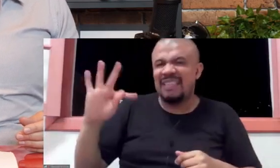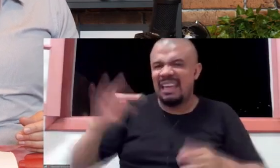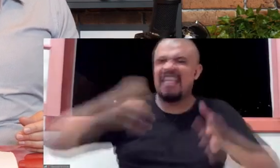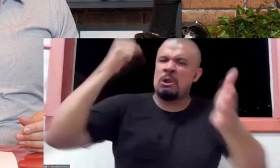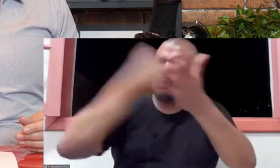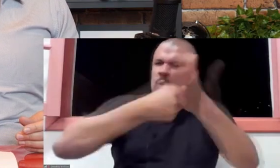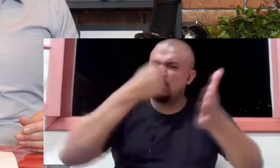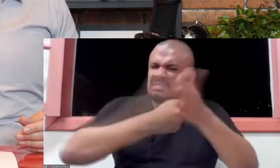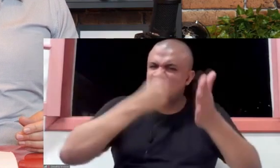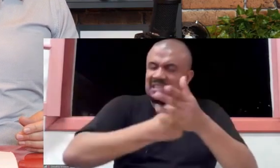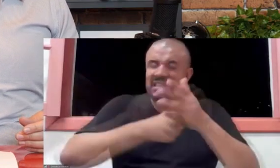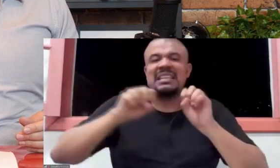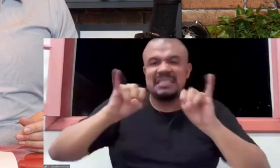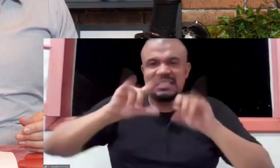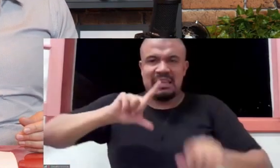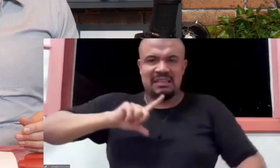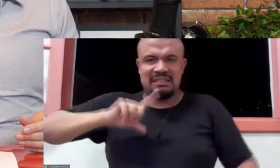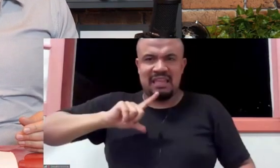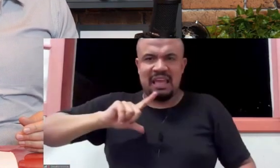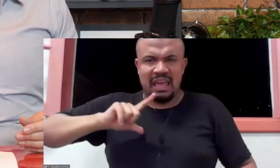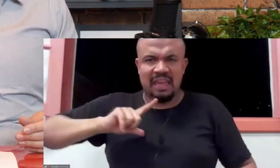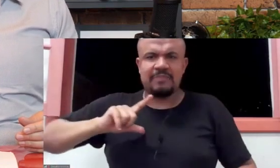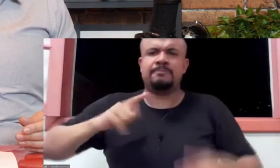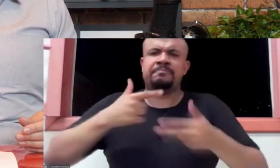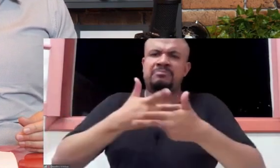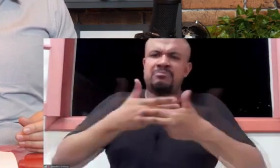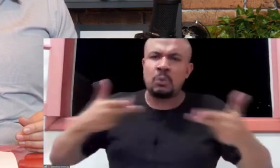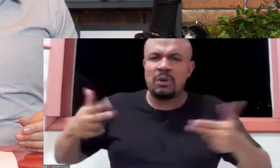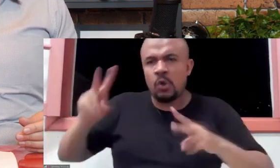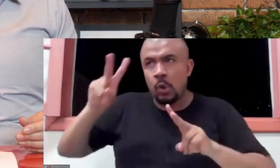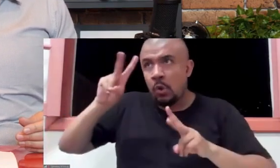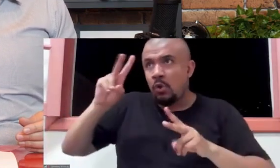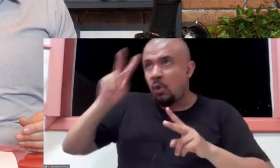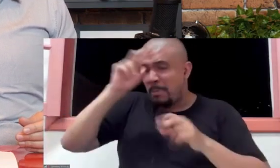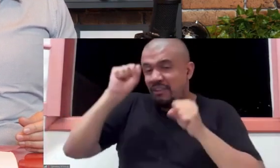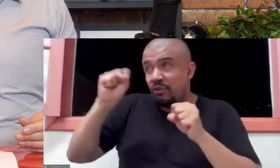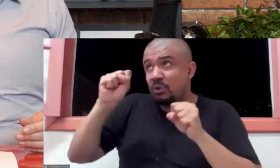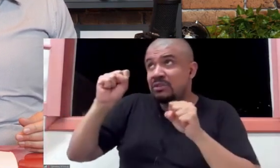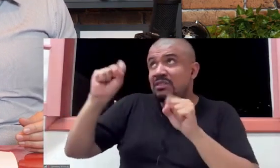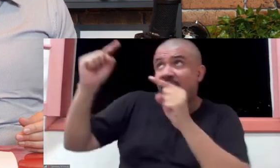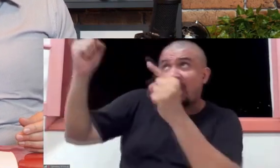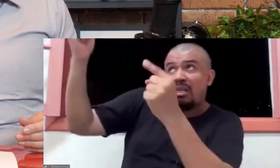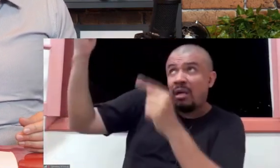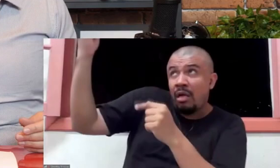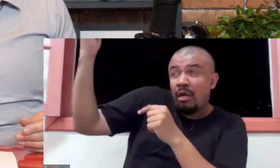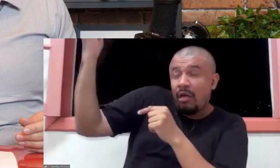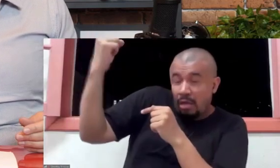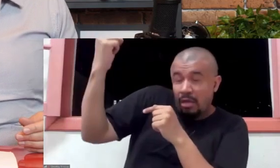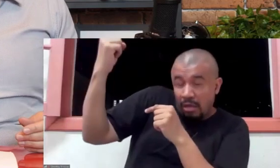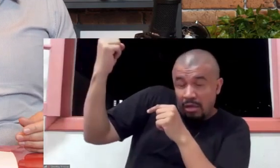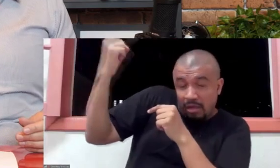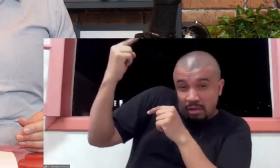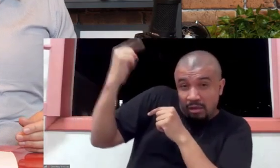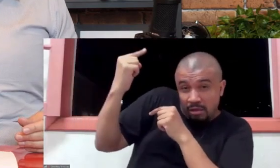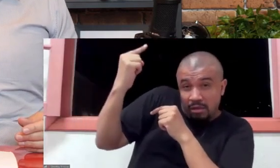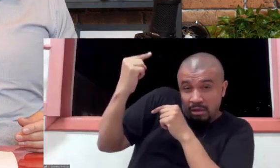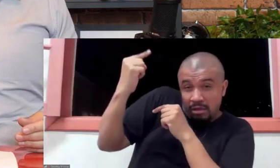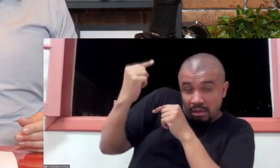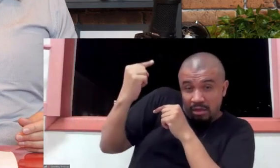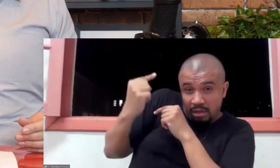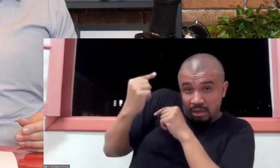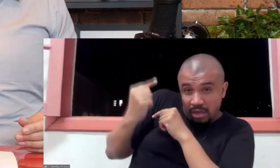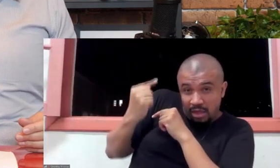algo, ou uma força que vai fazer com que a gente comece a isolar